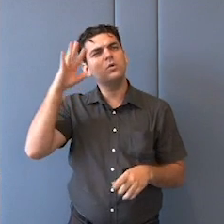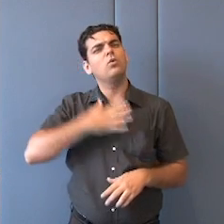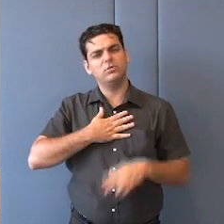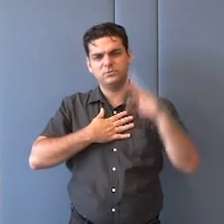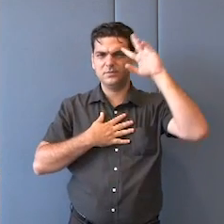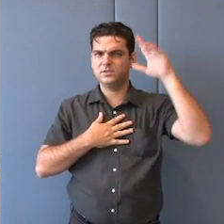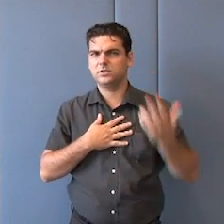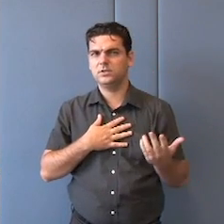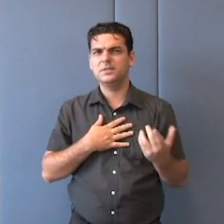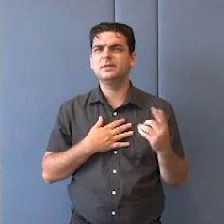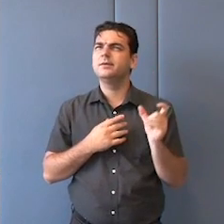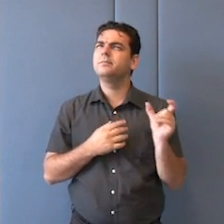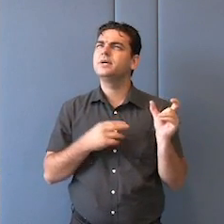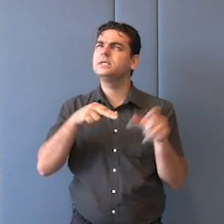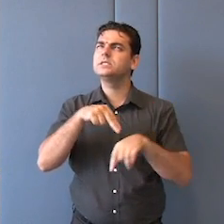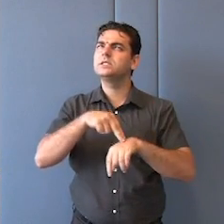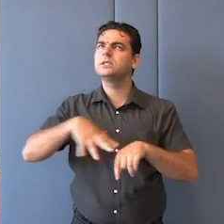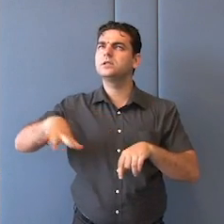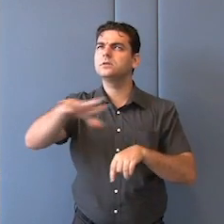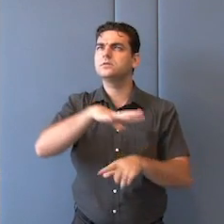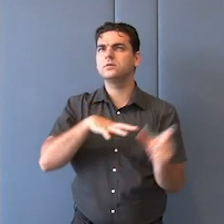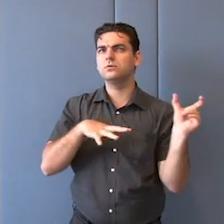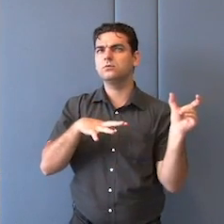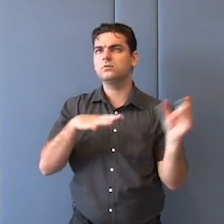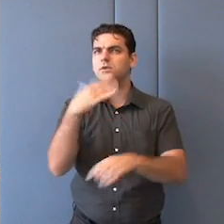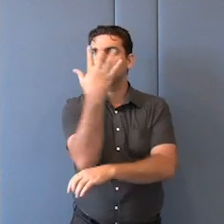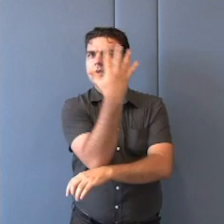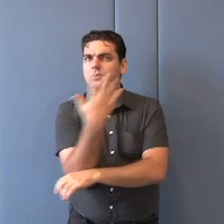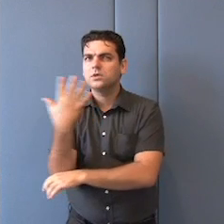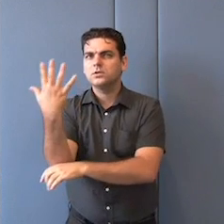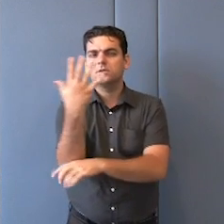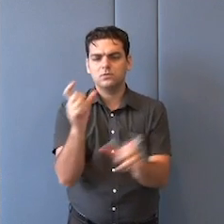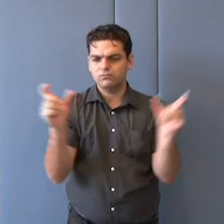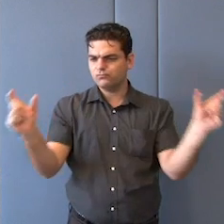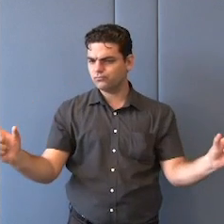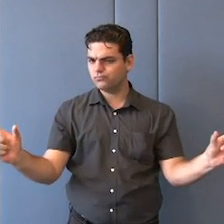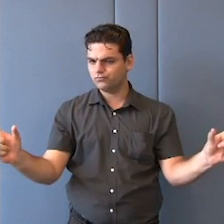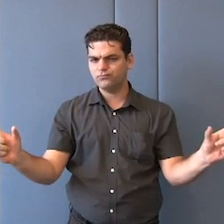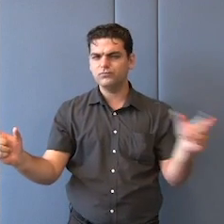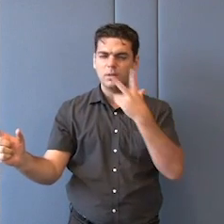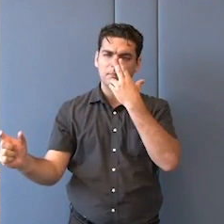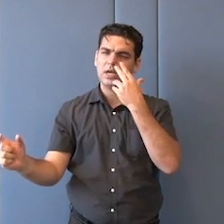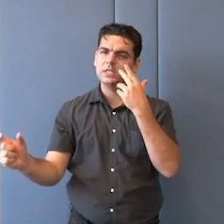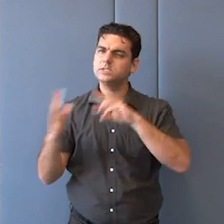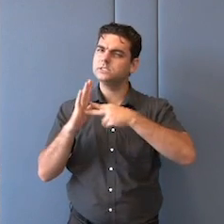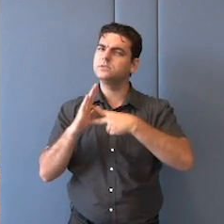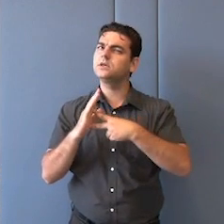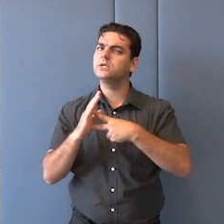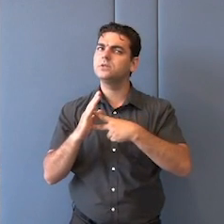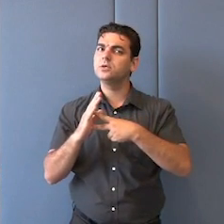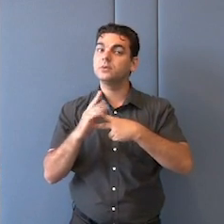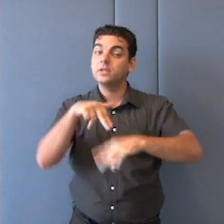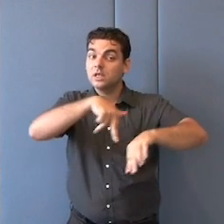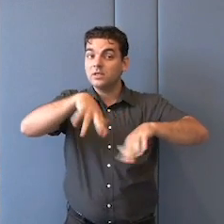a gente pega também a raiz da palavra, nação, natureza, é a mesma raiz, raiz de nascimento. É algo muito